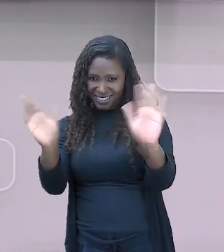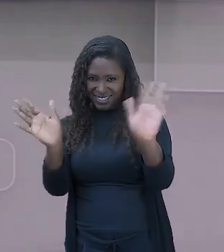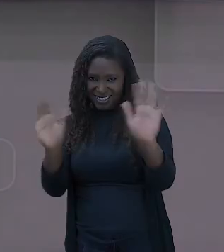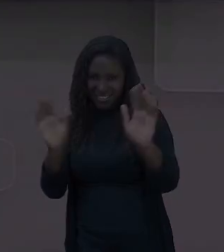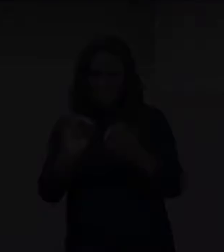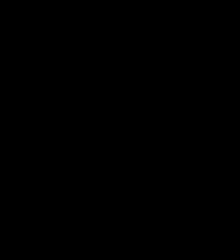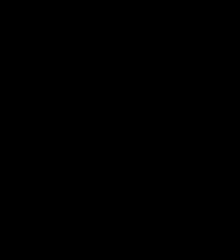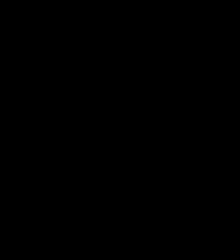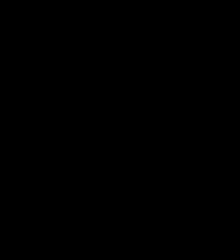Tchau.